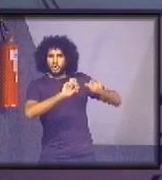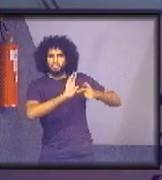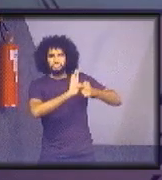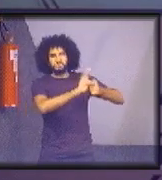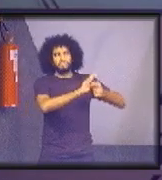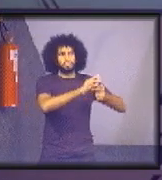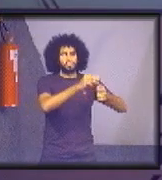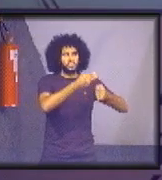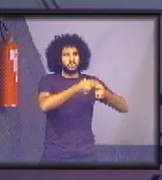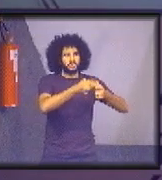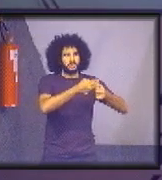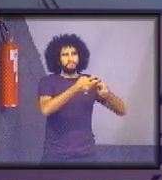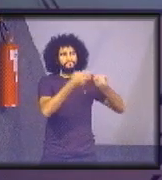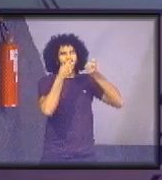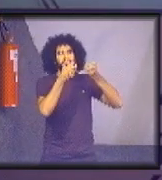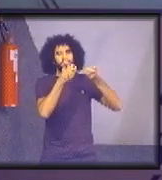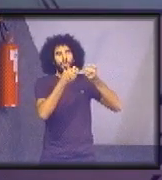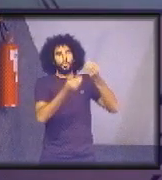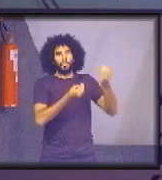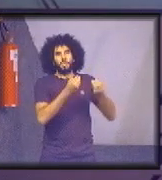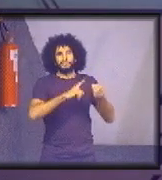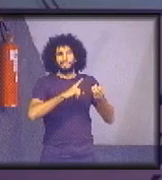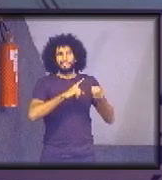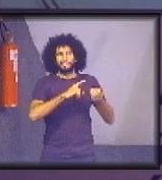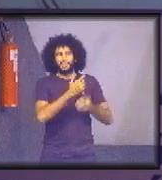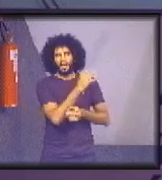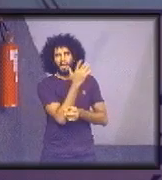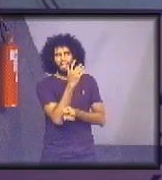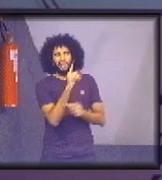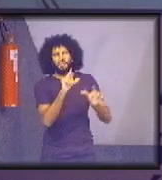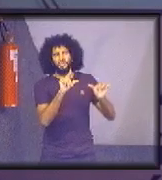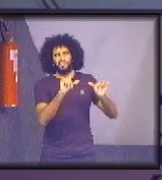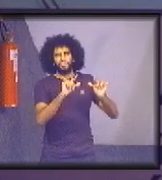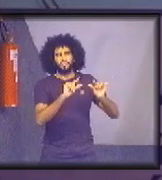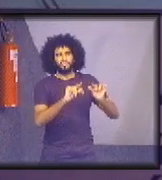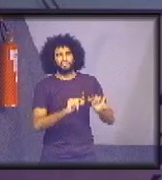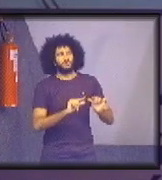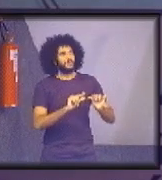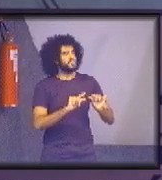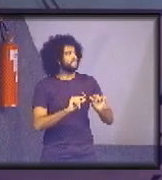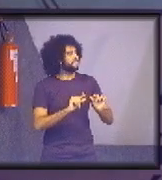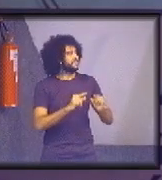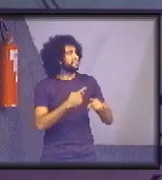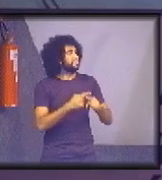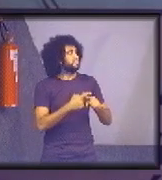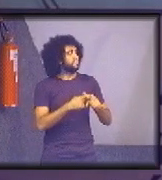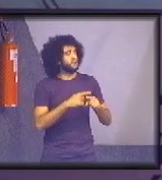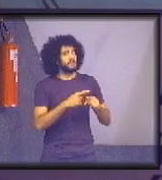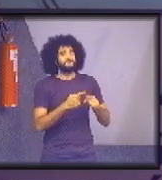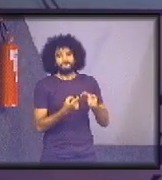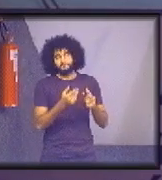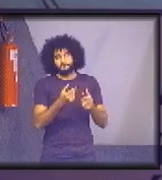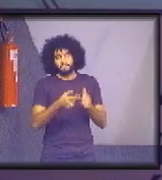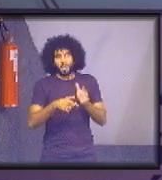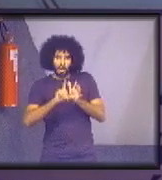para vocês perceberem que a quantidade de árvores é bem pequena justamente por causa da origem.